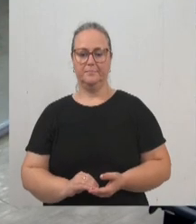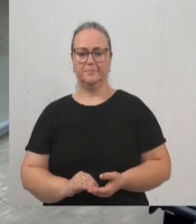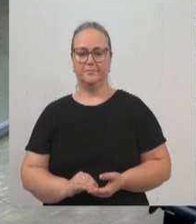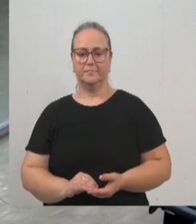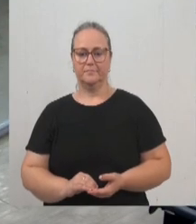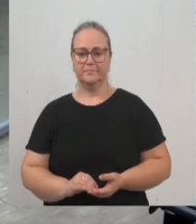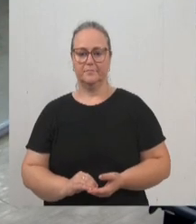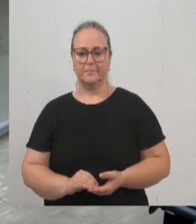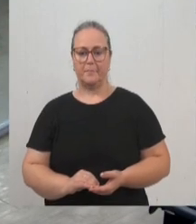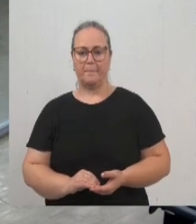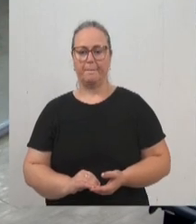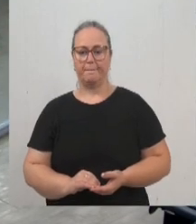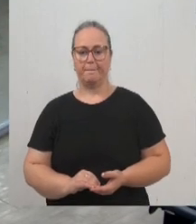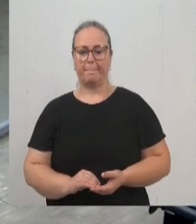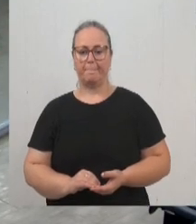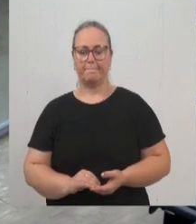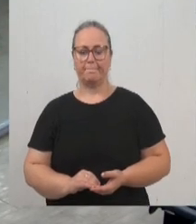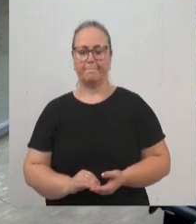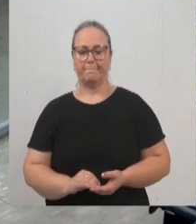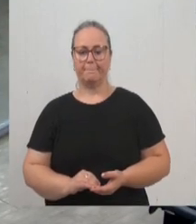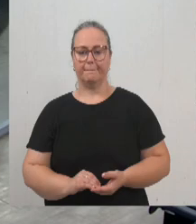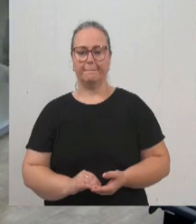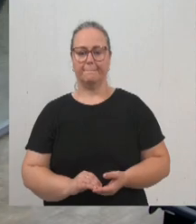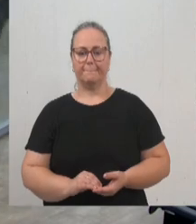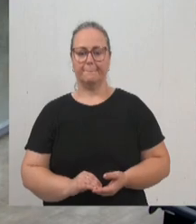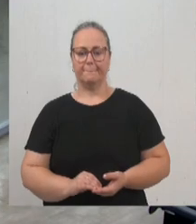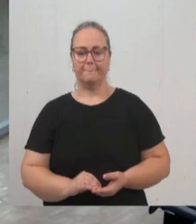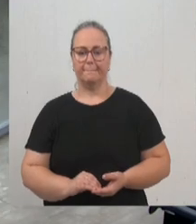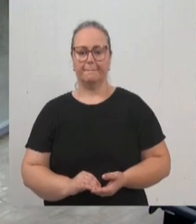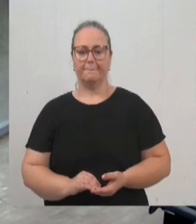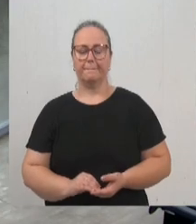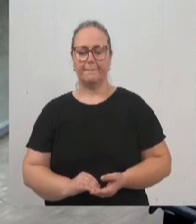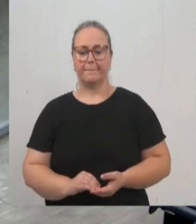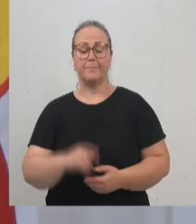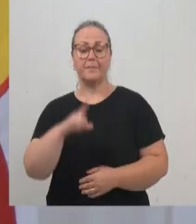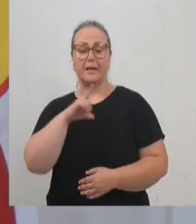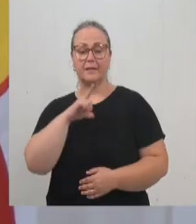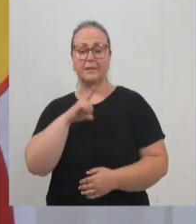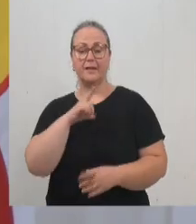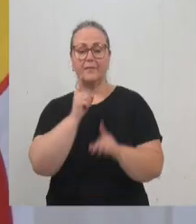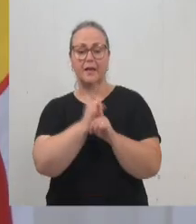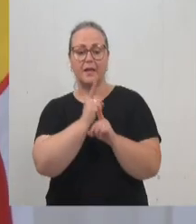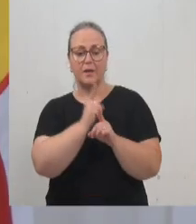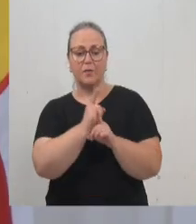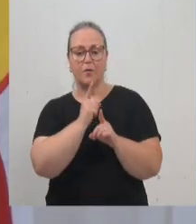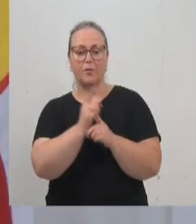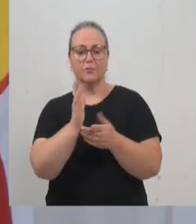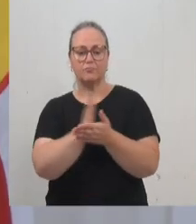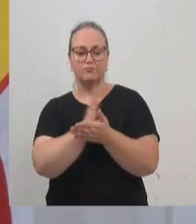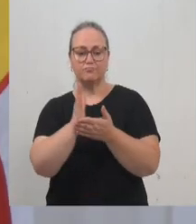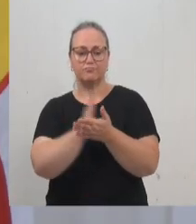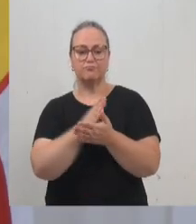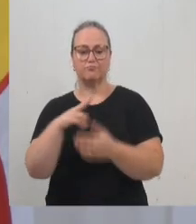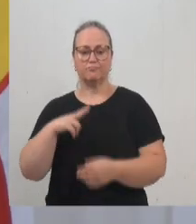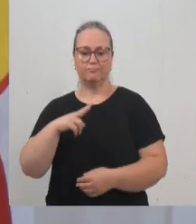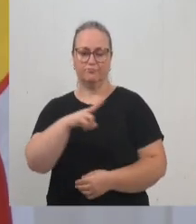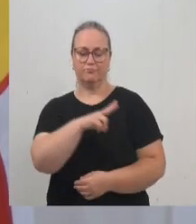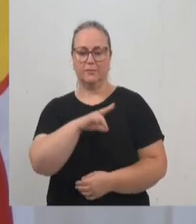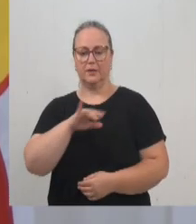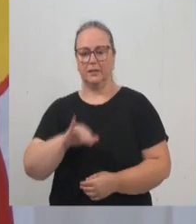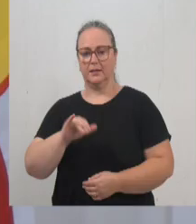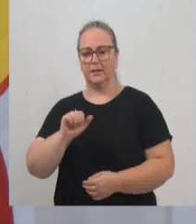Obrigada. Teve um encontro com alguns pacientes da IAPC, IAPC Blumenau,